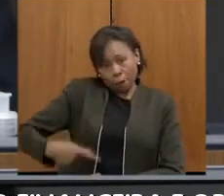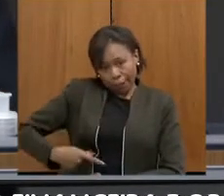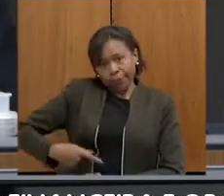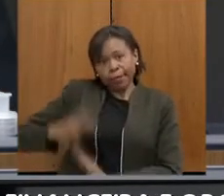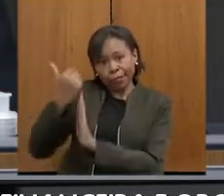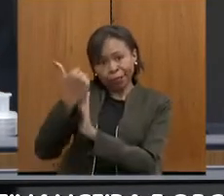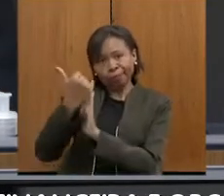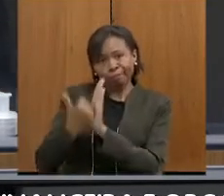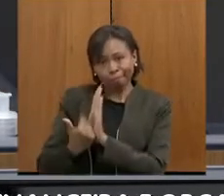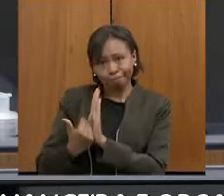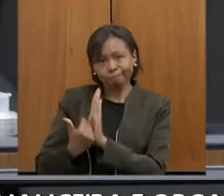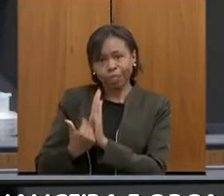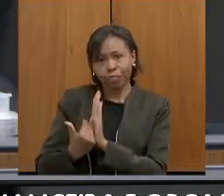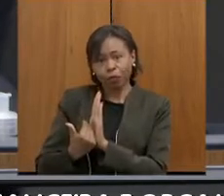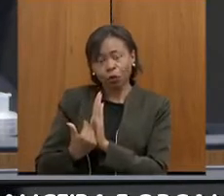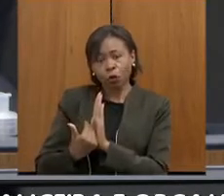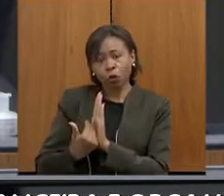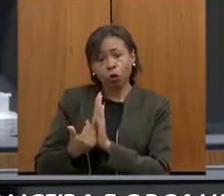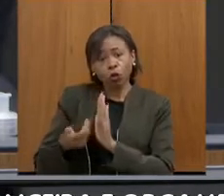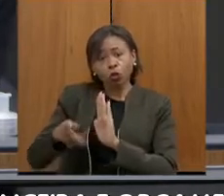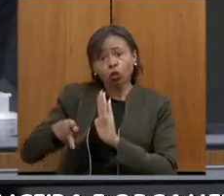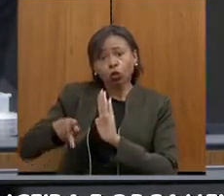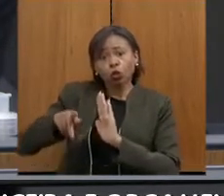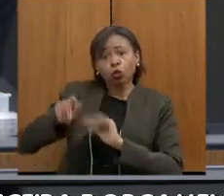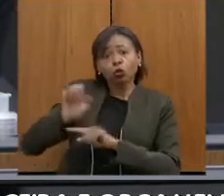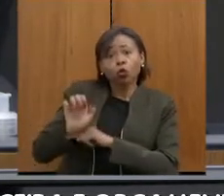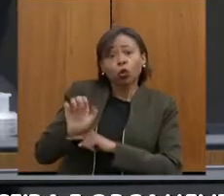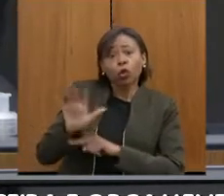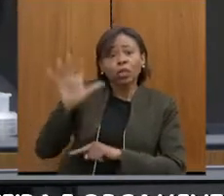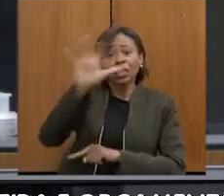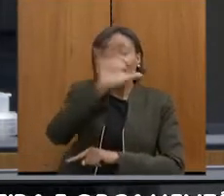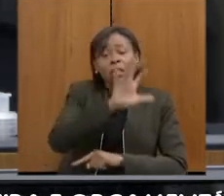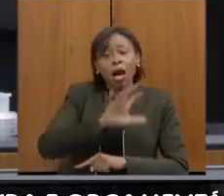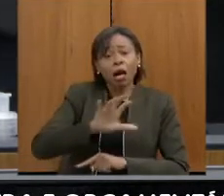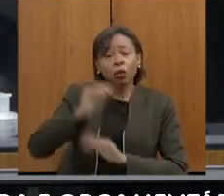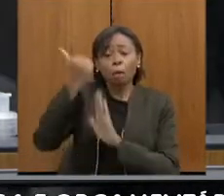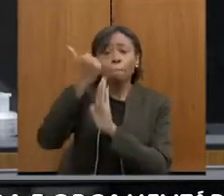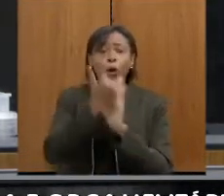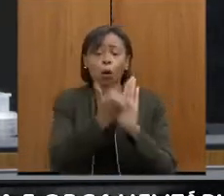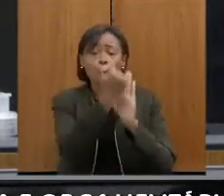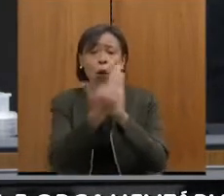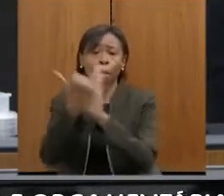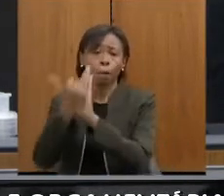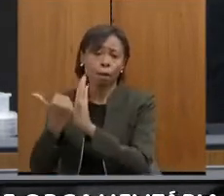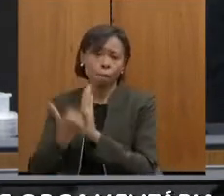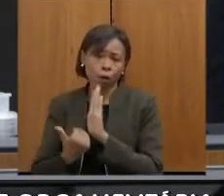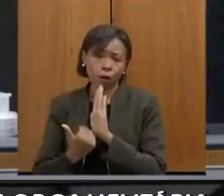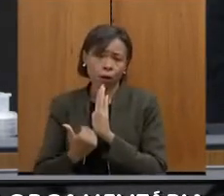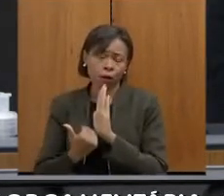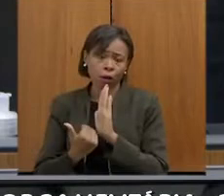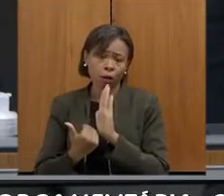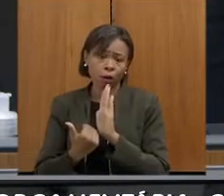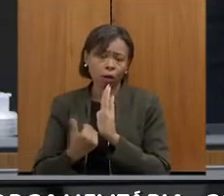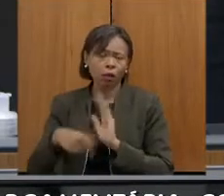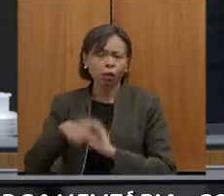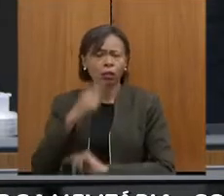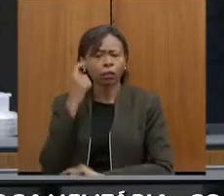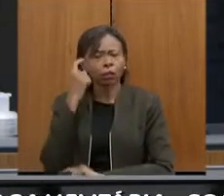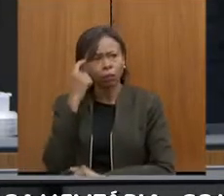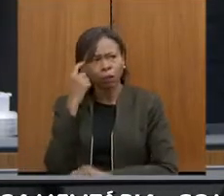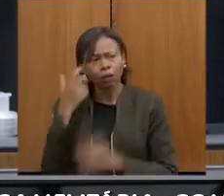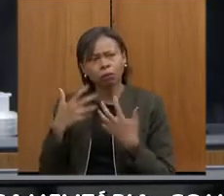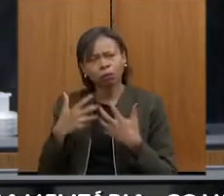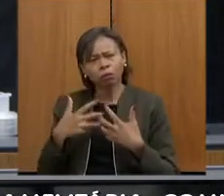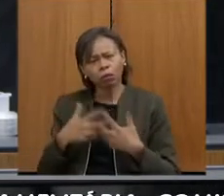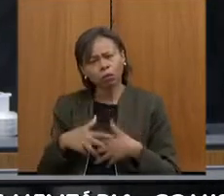está subtraindo dos Estados. Então, quando a gente faz essa reflexão, eu